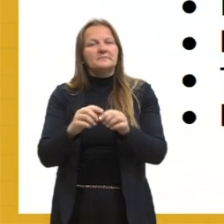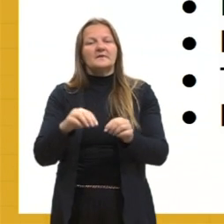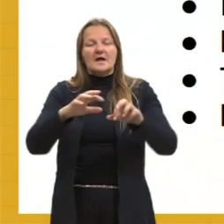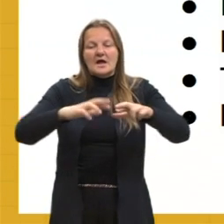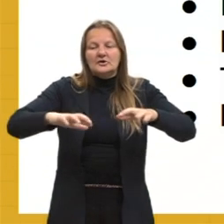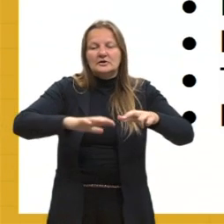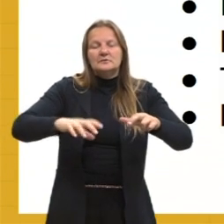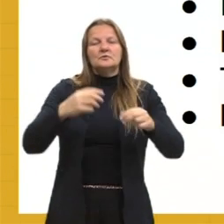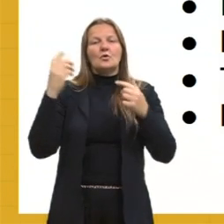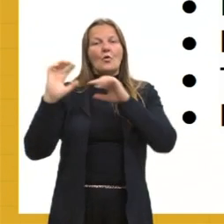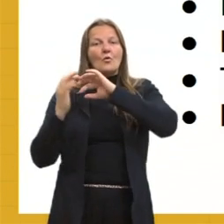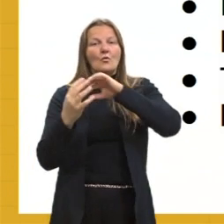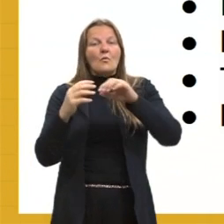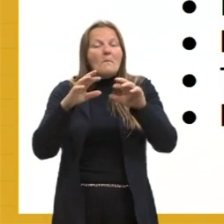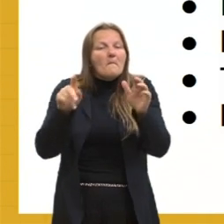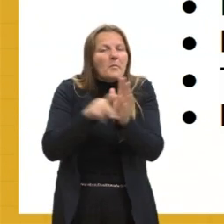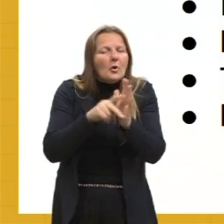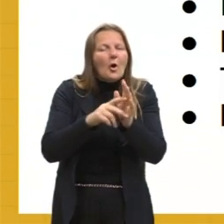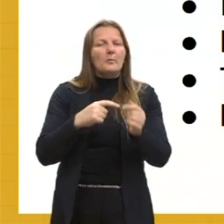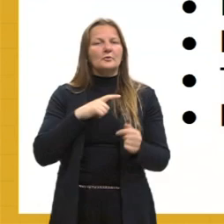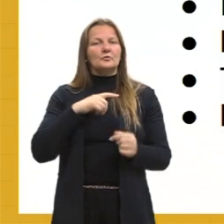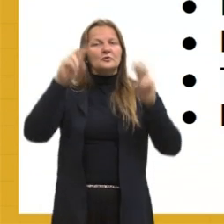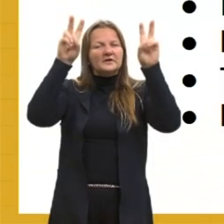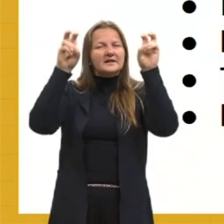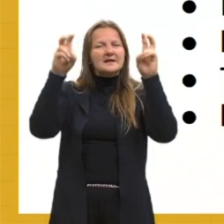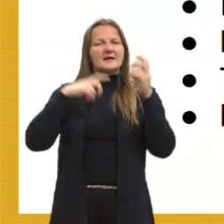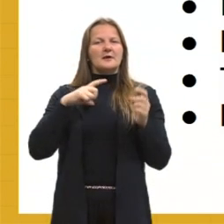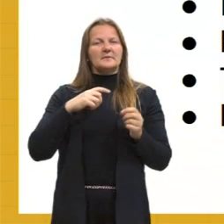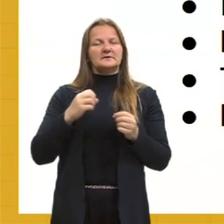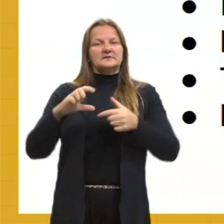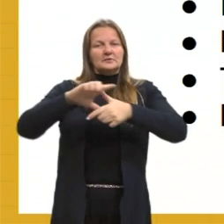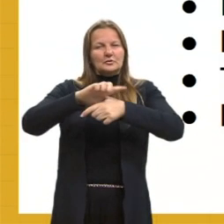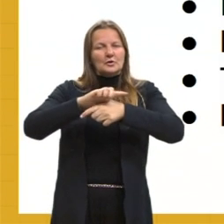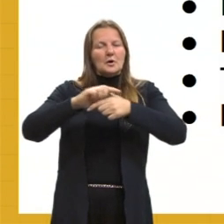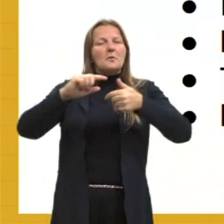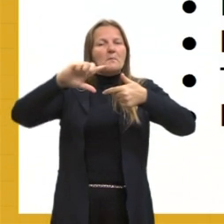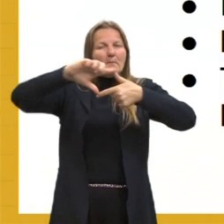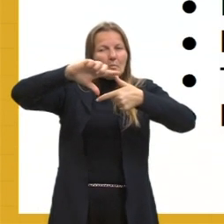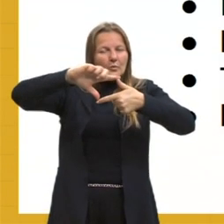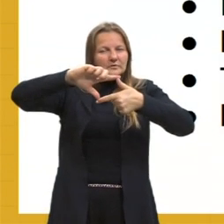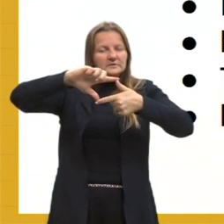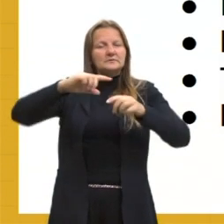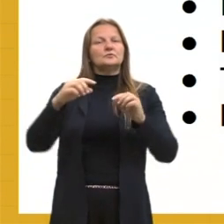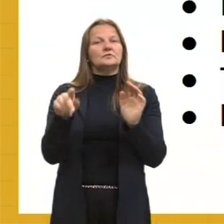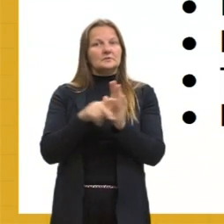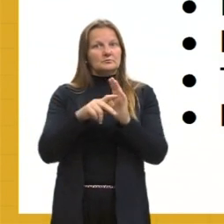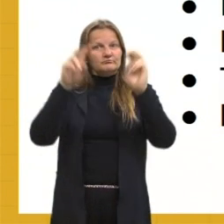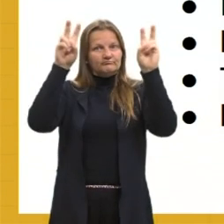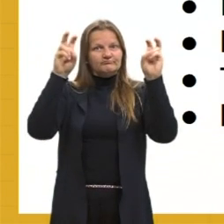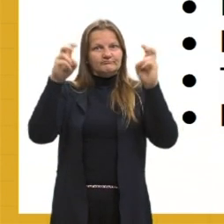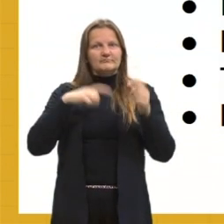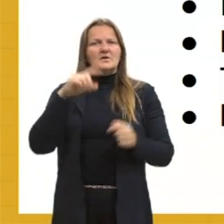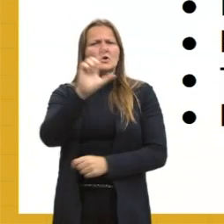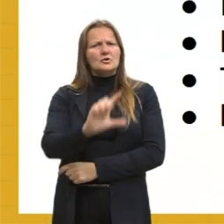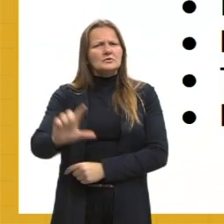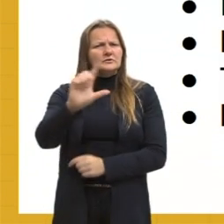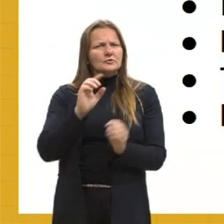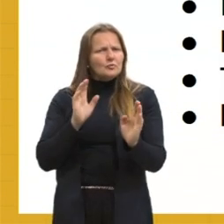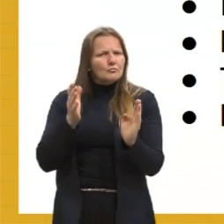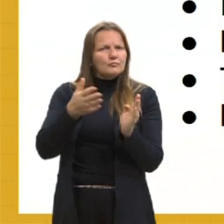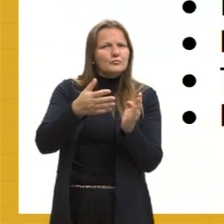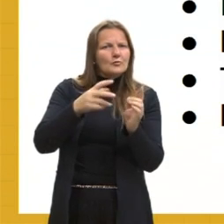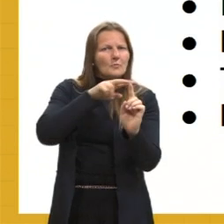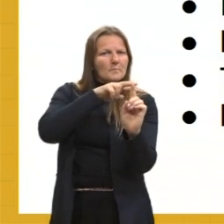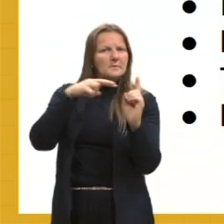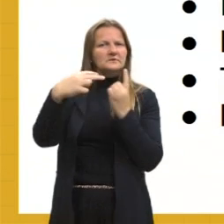temática social e humana, sempre que a gente fala em modernismo, a gente está falando em uma literatura voltada a essas